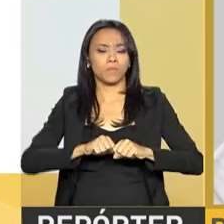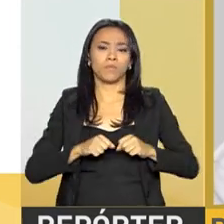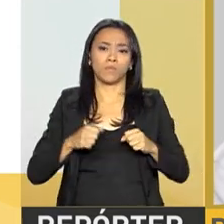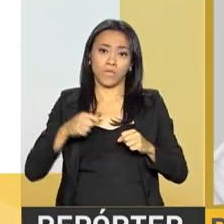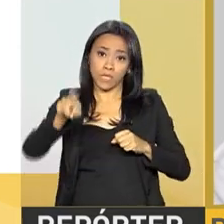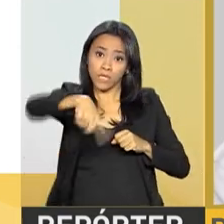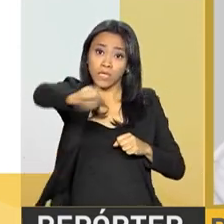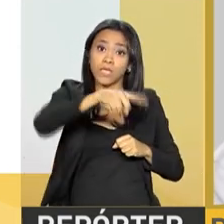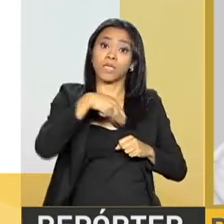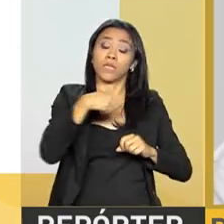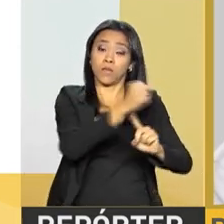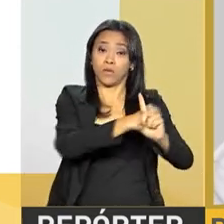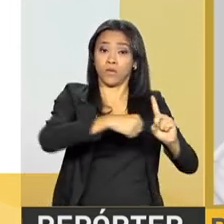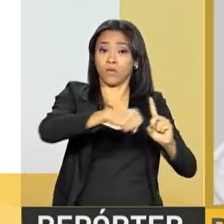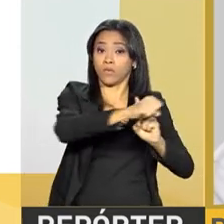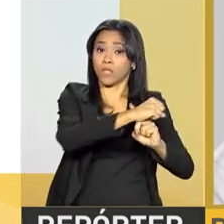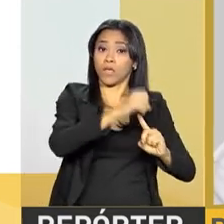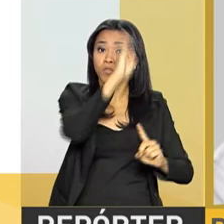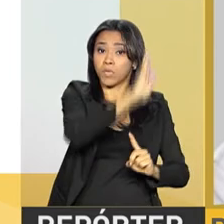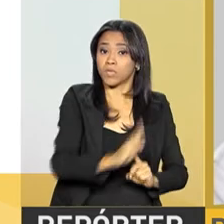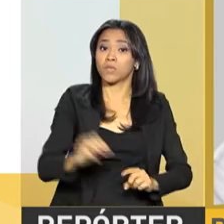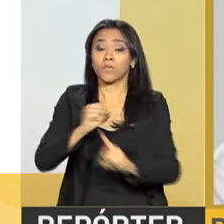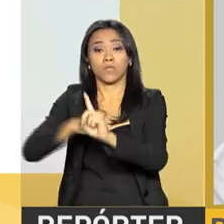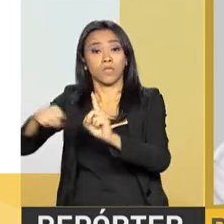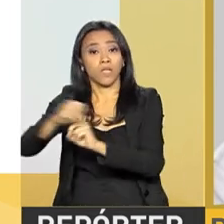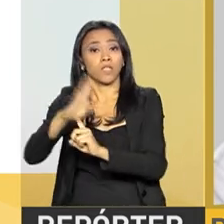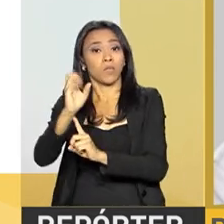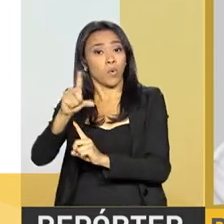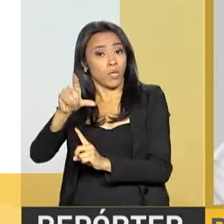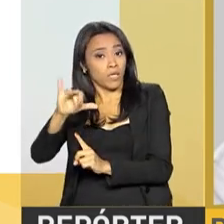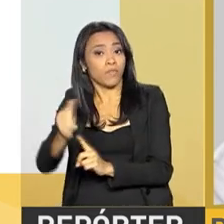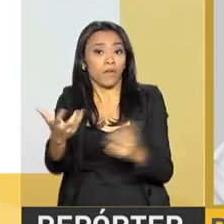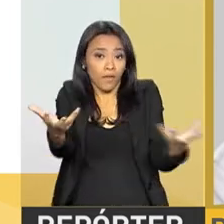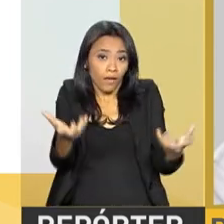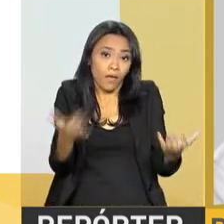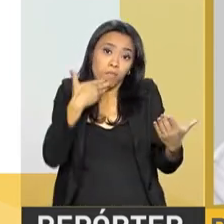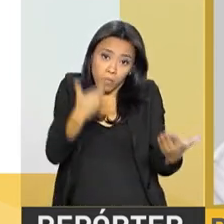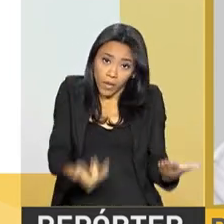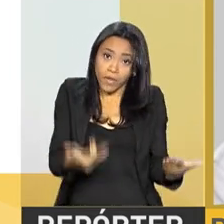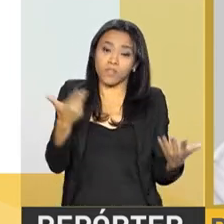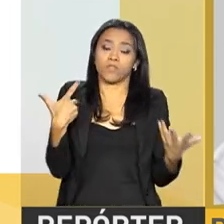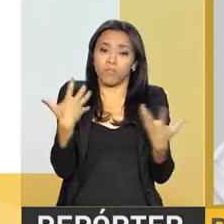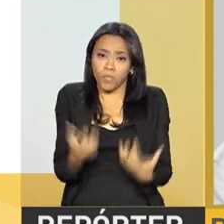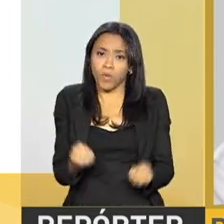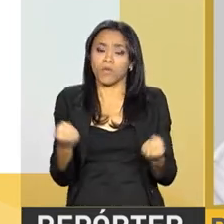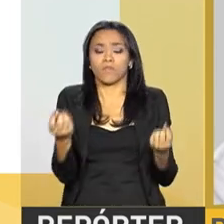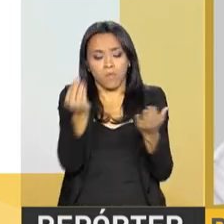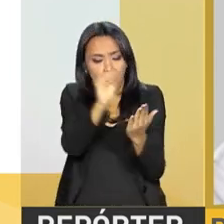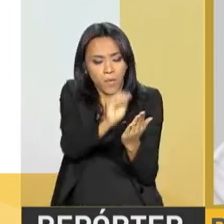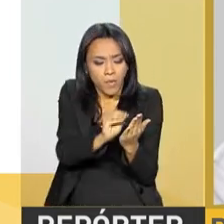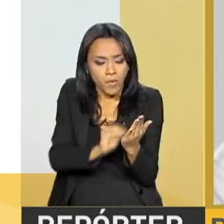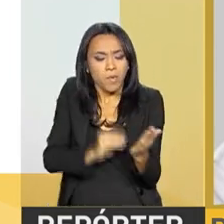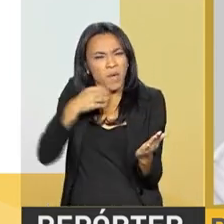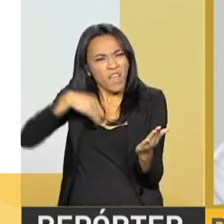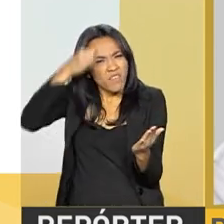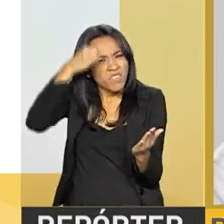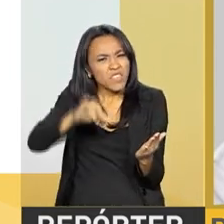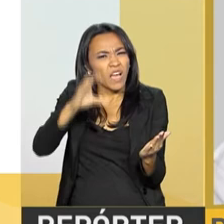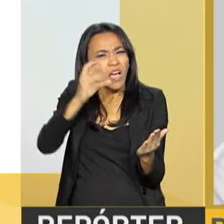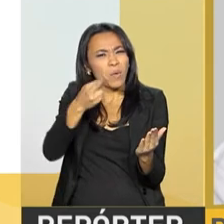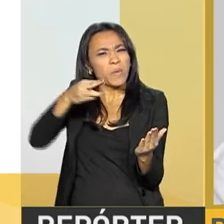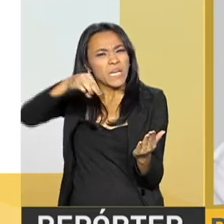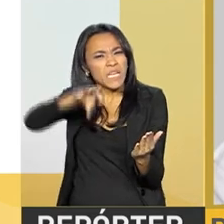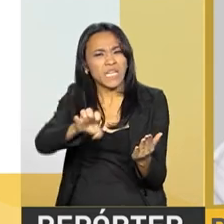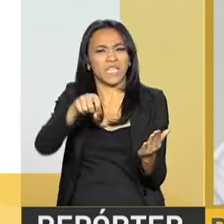pela população do Brasil e da Bolívia para que a gente combata, para que a gente sufoque, para que a gente golpeie o crime organizado, que tanta